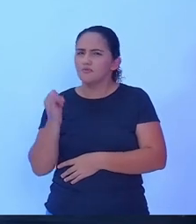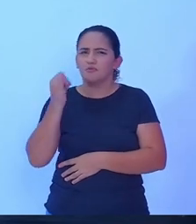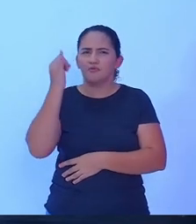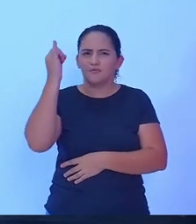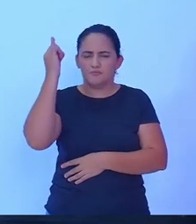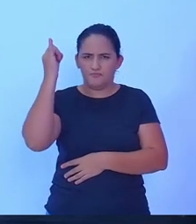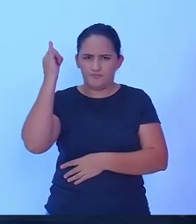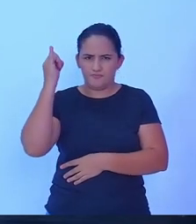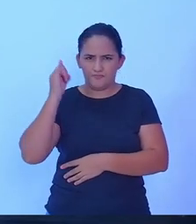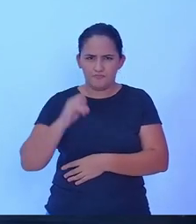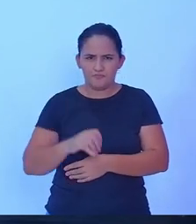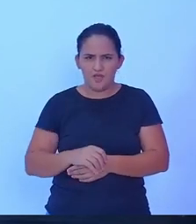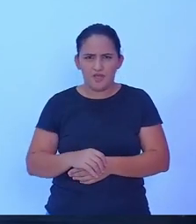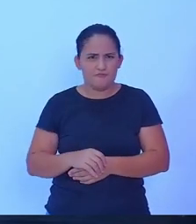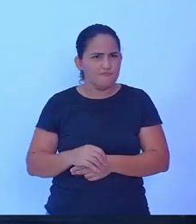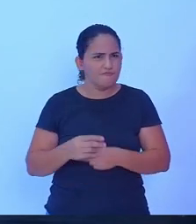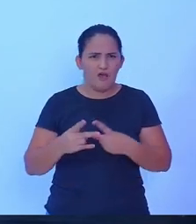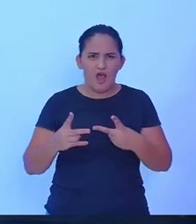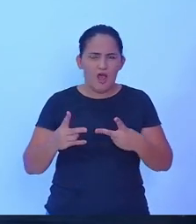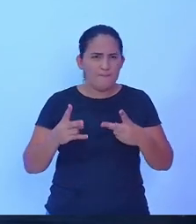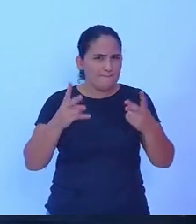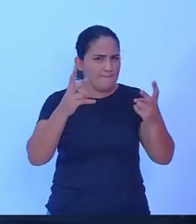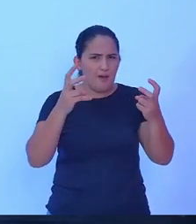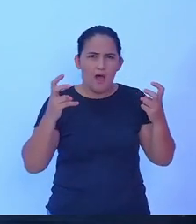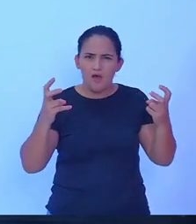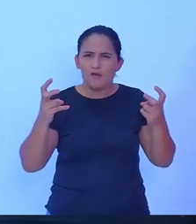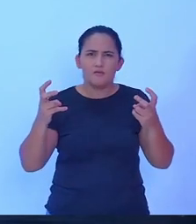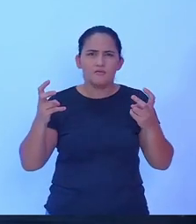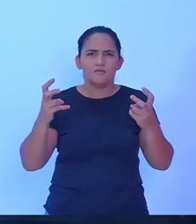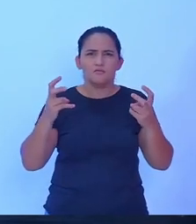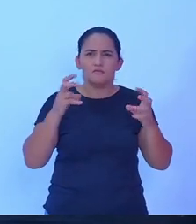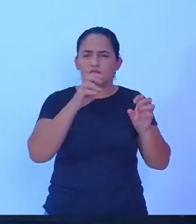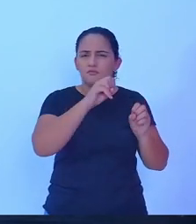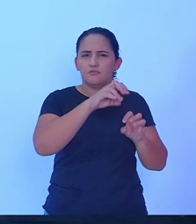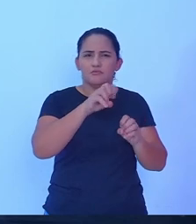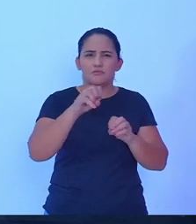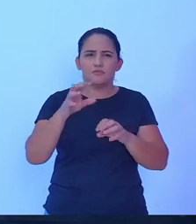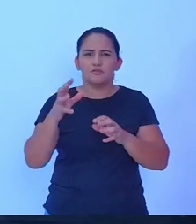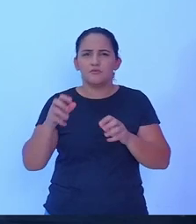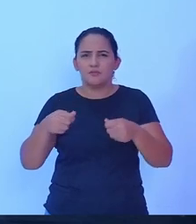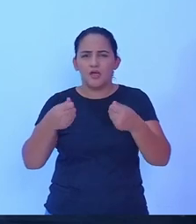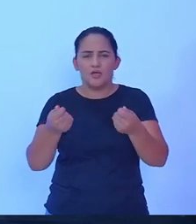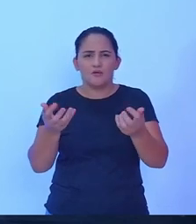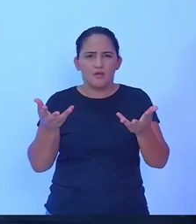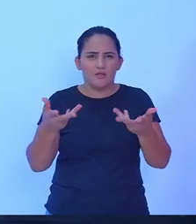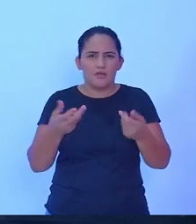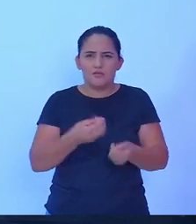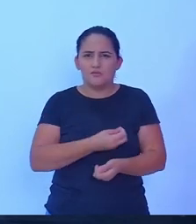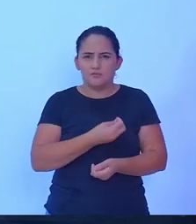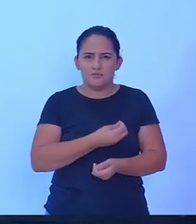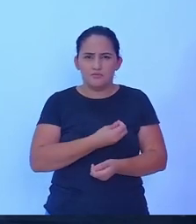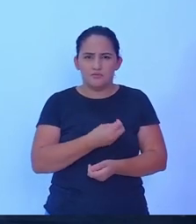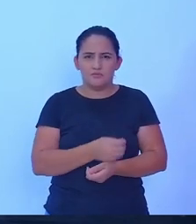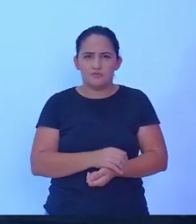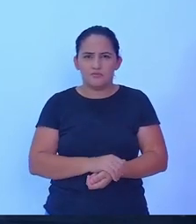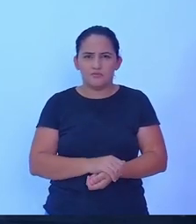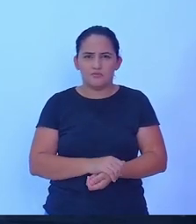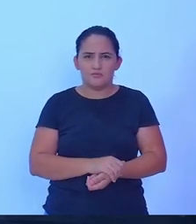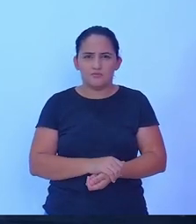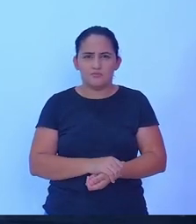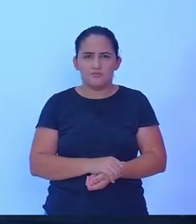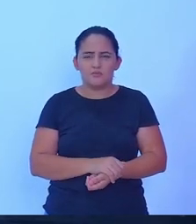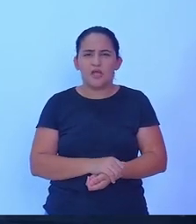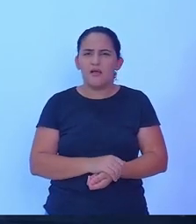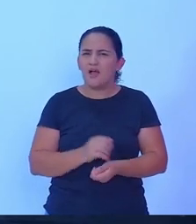educação em todos os aspectos da nossa população trazendo isso qualidade de vida aproveitando o momento já